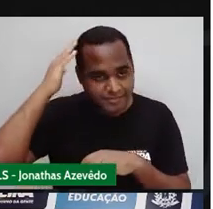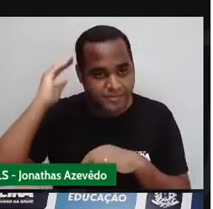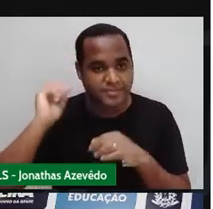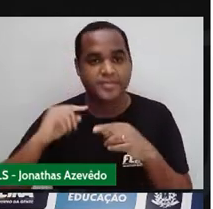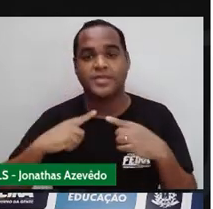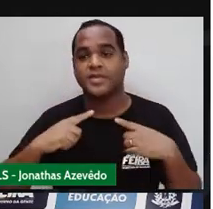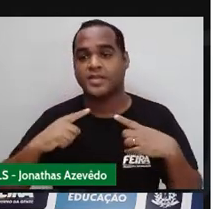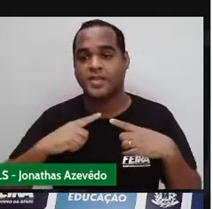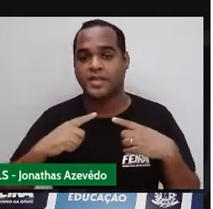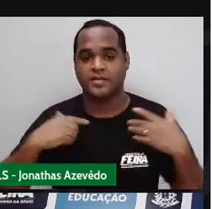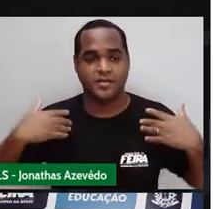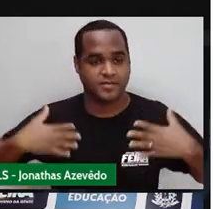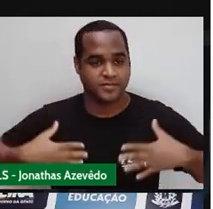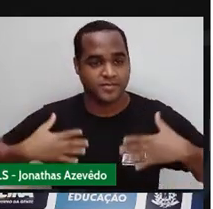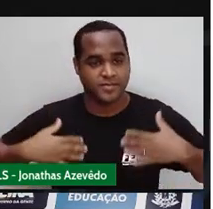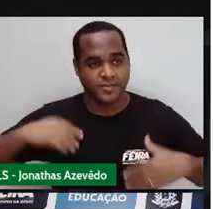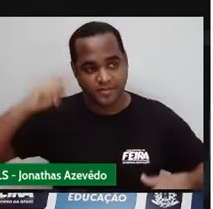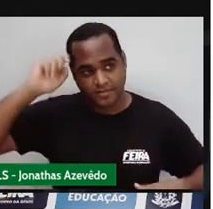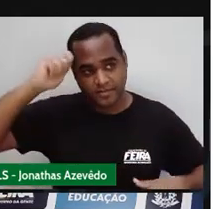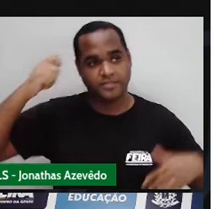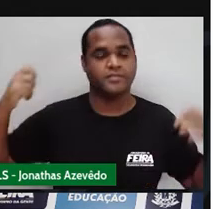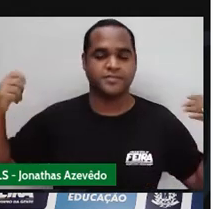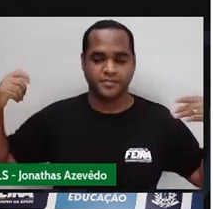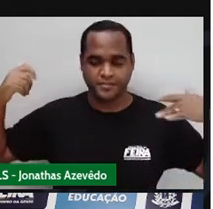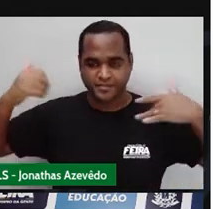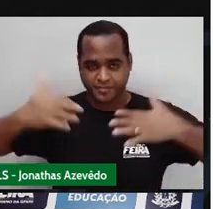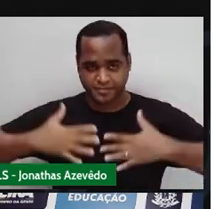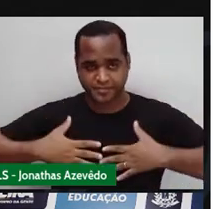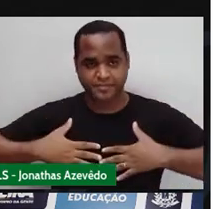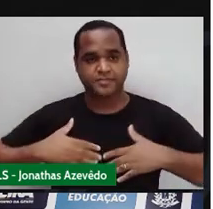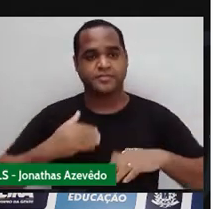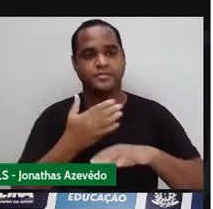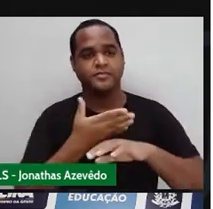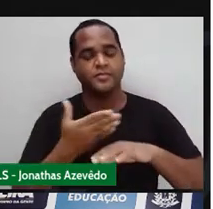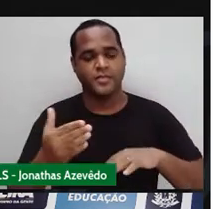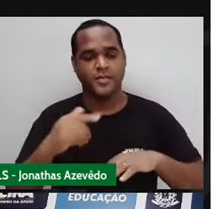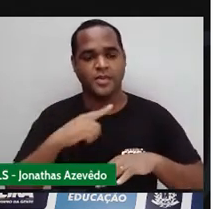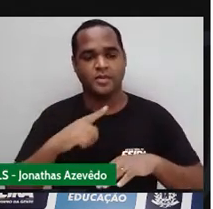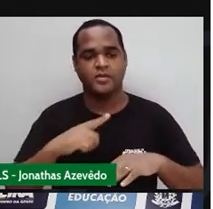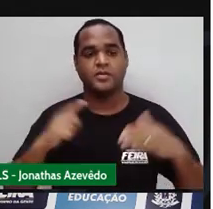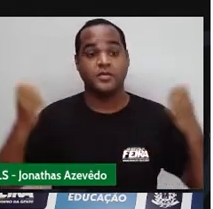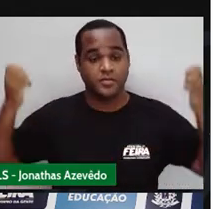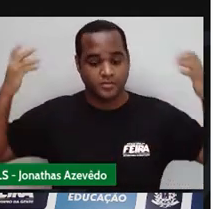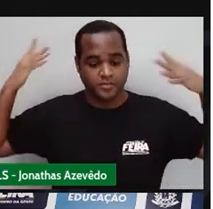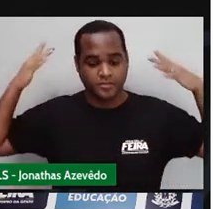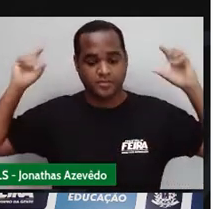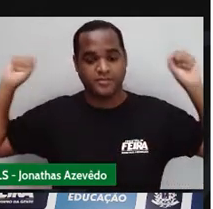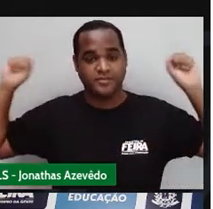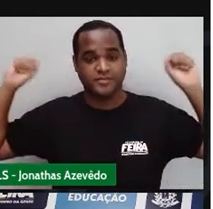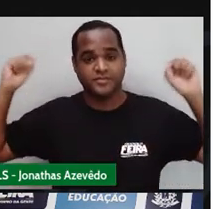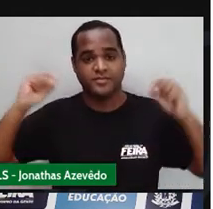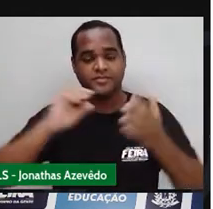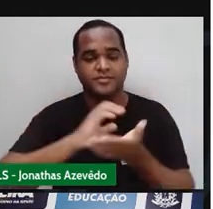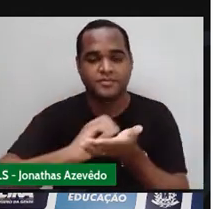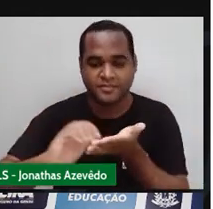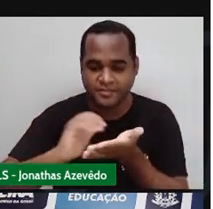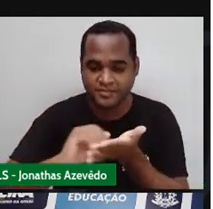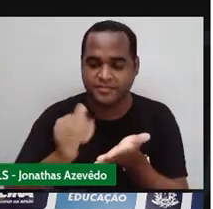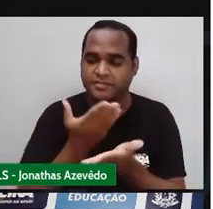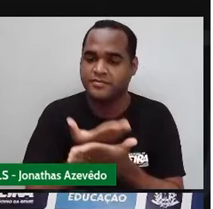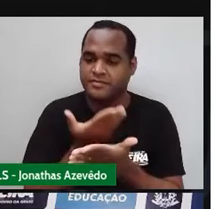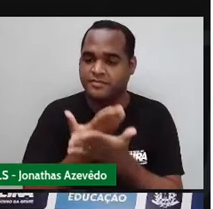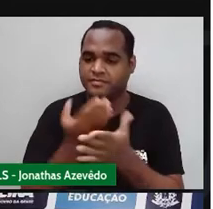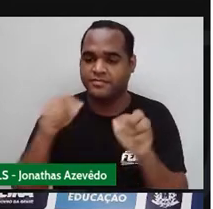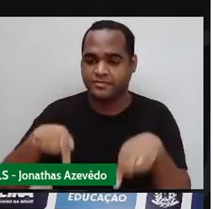camisa preta. Por cima, um jaleco branco. Atrás de mim, o cartaz da Secretaria Municipal de Educação